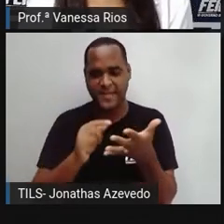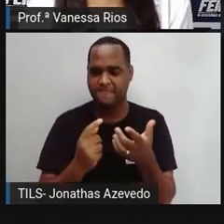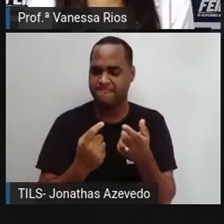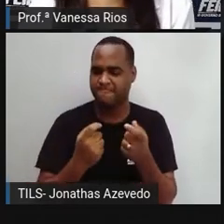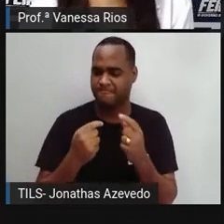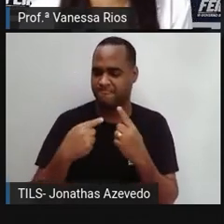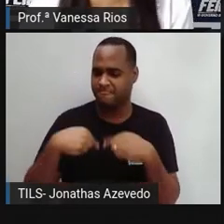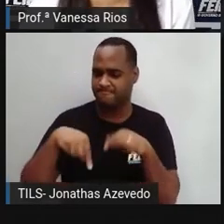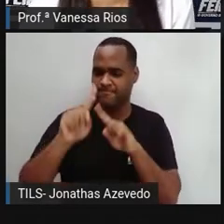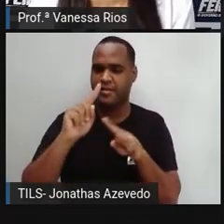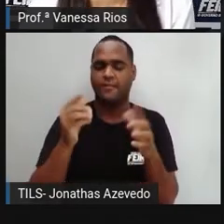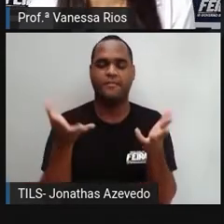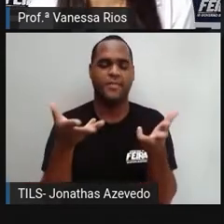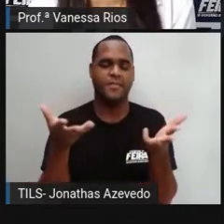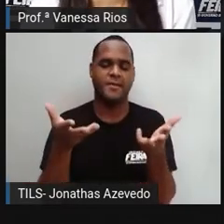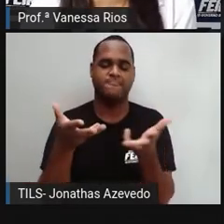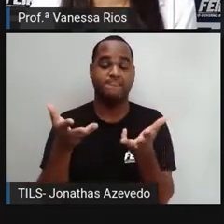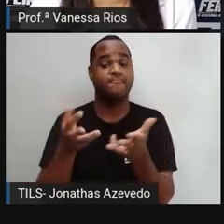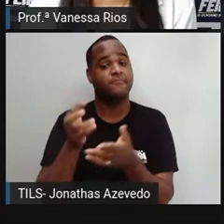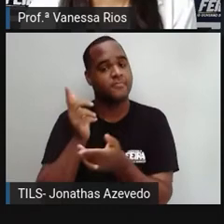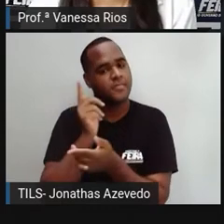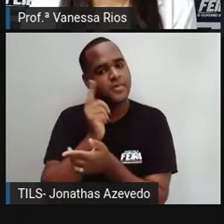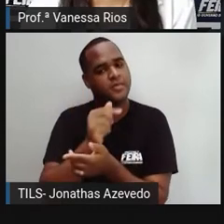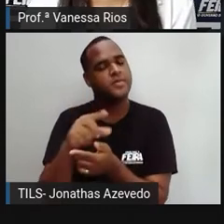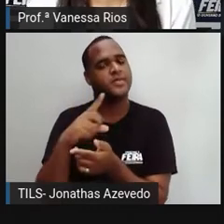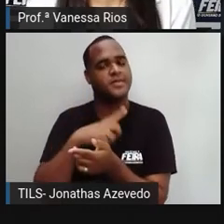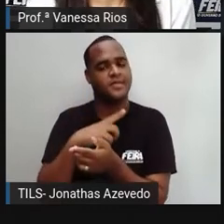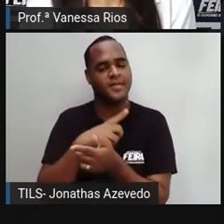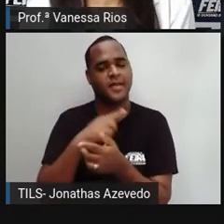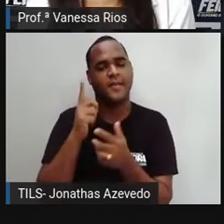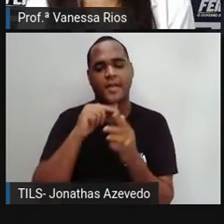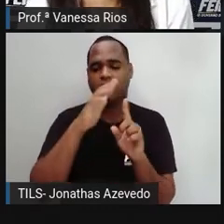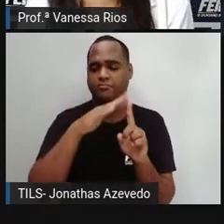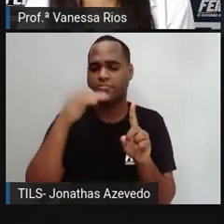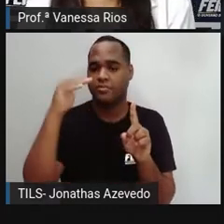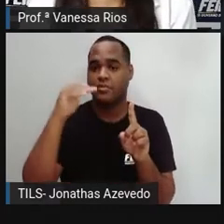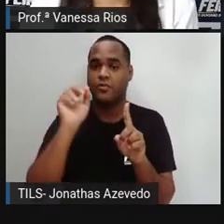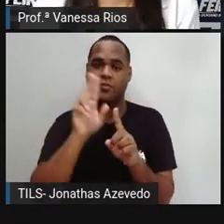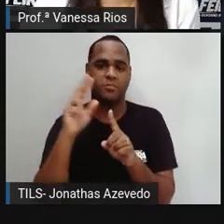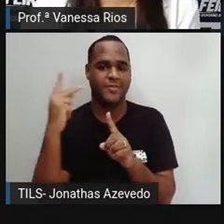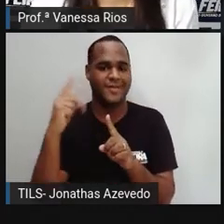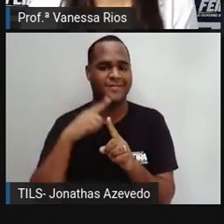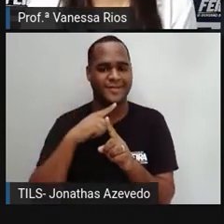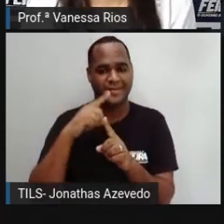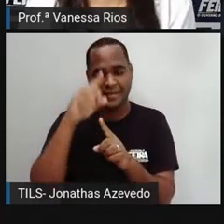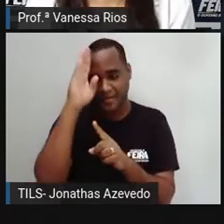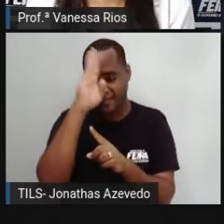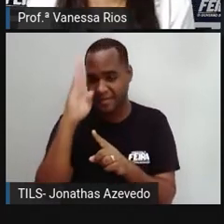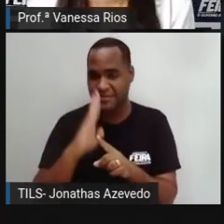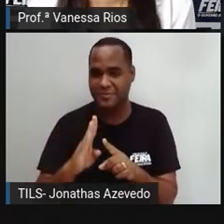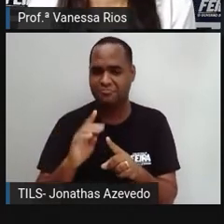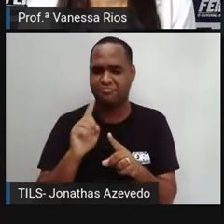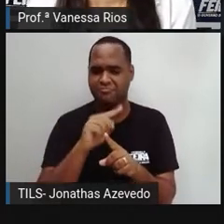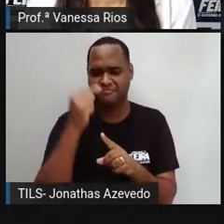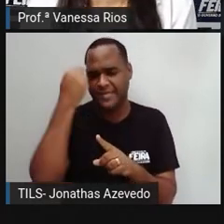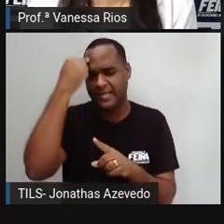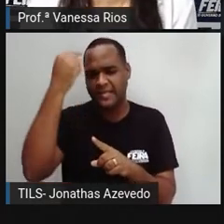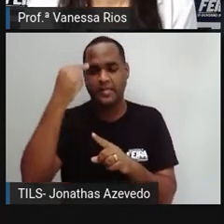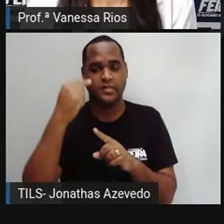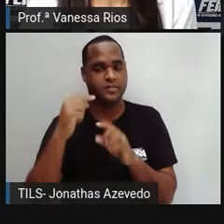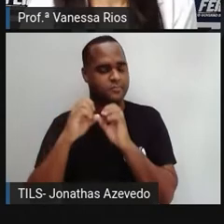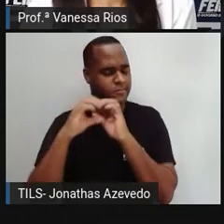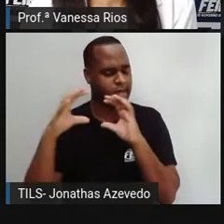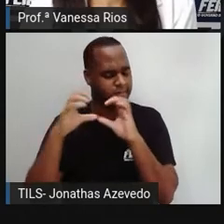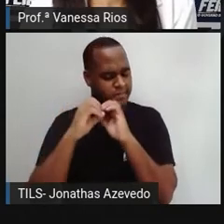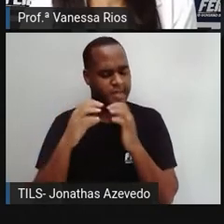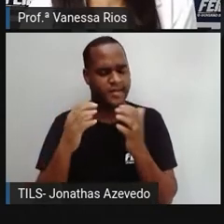sucesso e que faz com que destaque o nome do Brasil quando a gente pensa em jovens que lidam